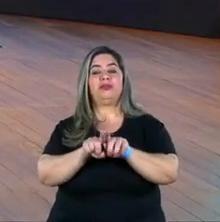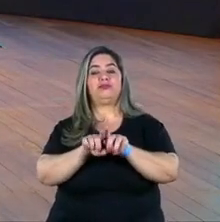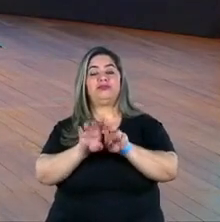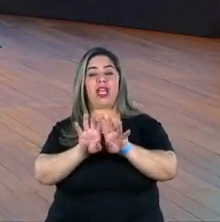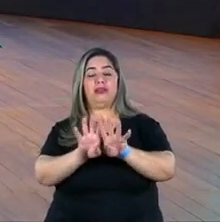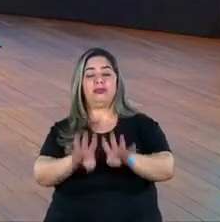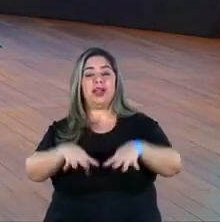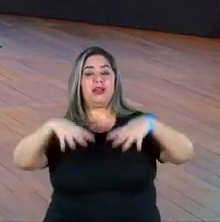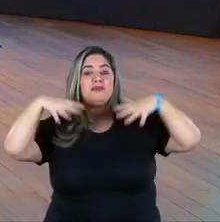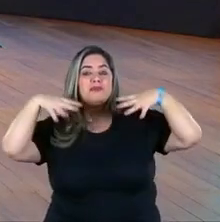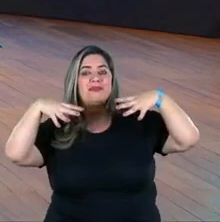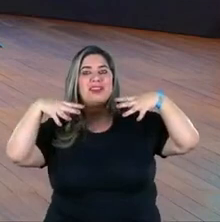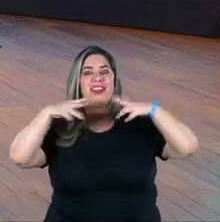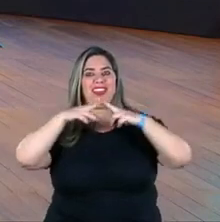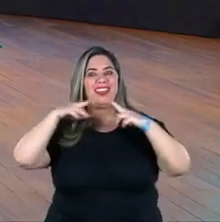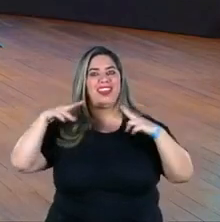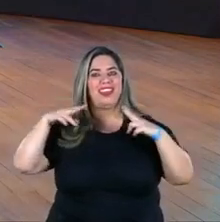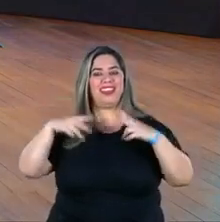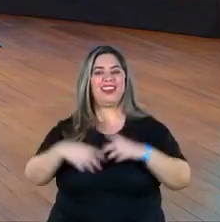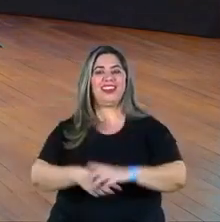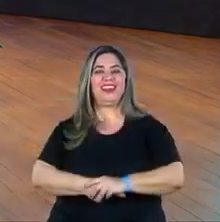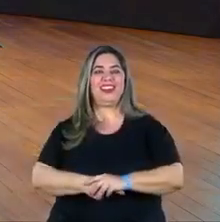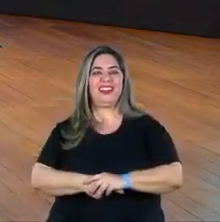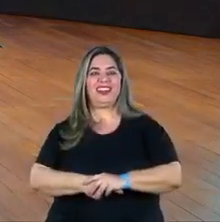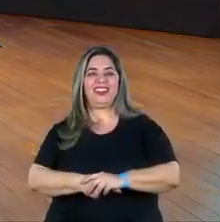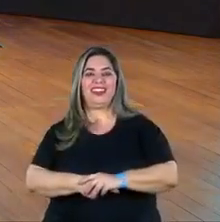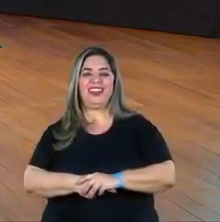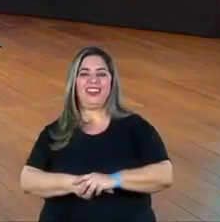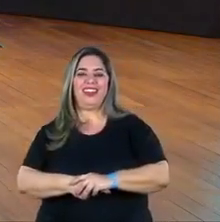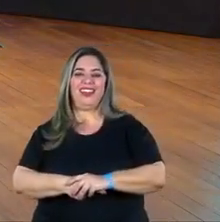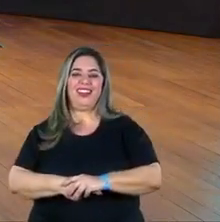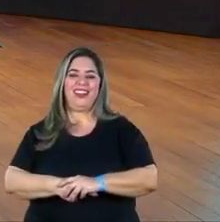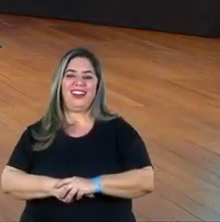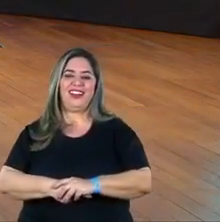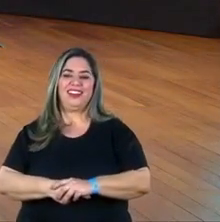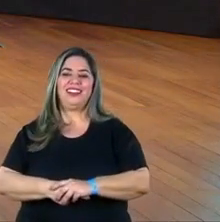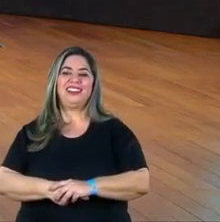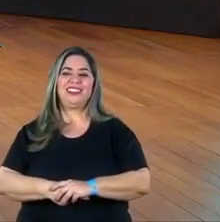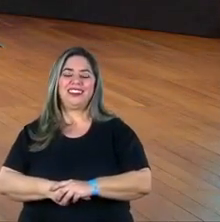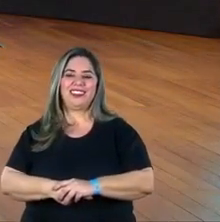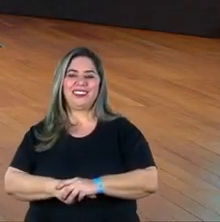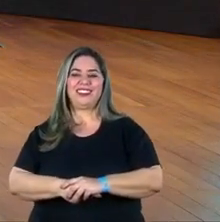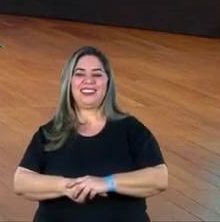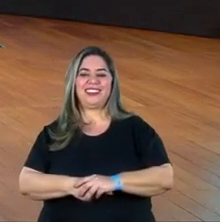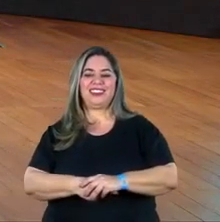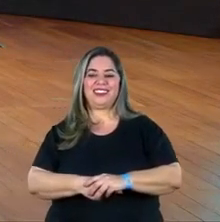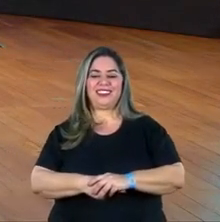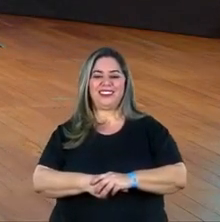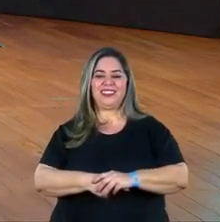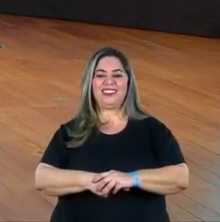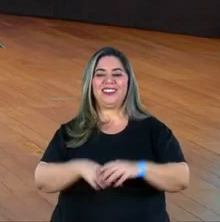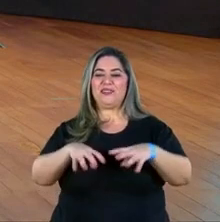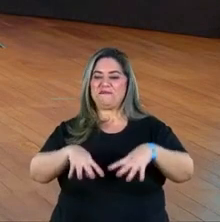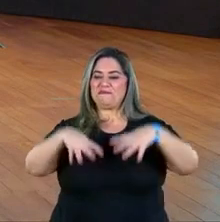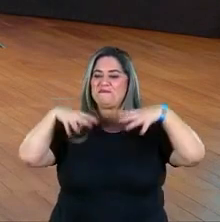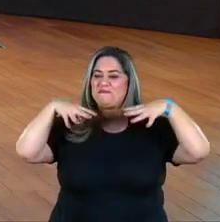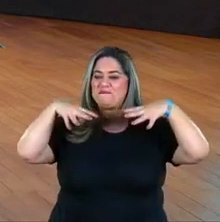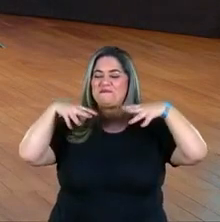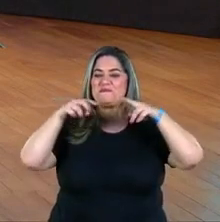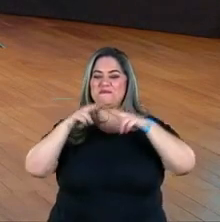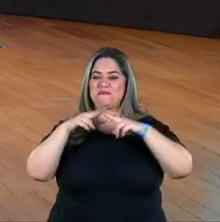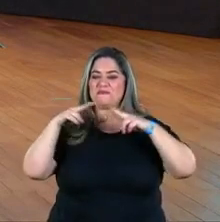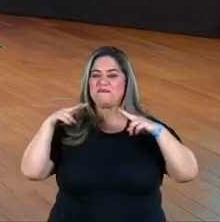virtual. Cadê a nossa plateia virtual, gente? Aqui. Nossa plateia virtual. Olha que delícia, gente.